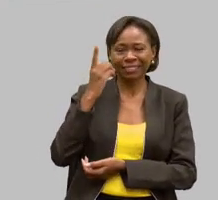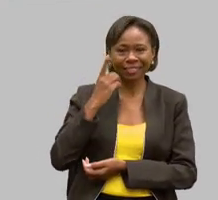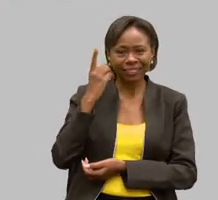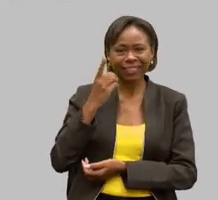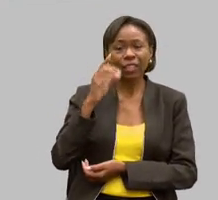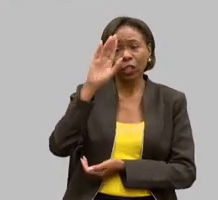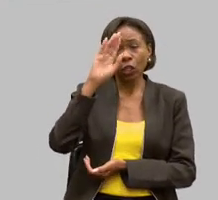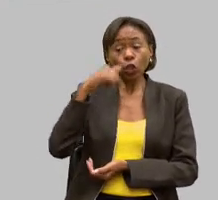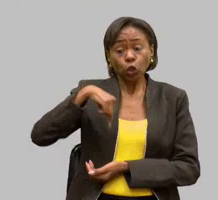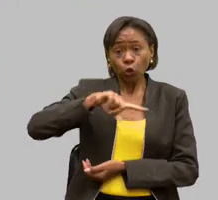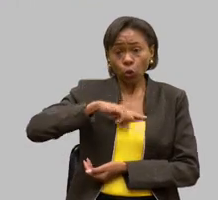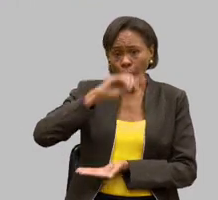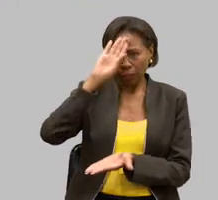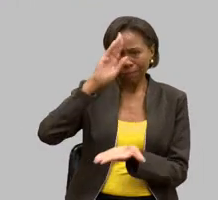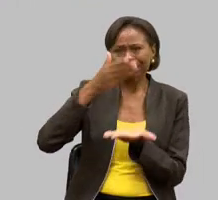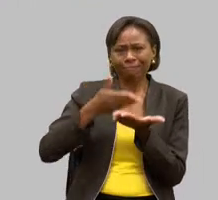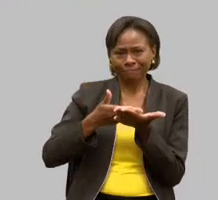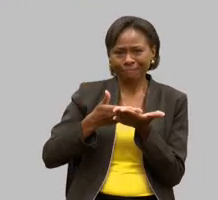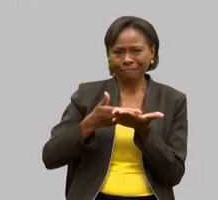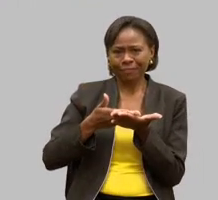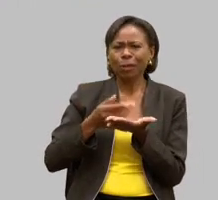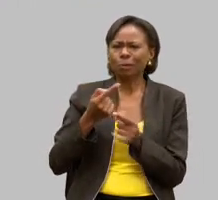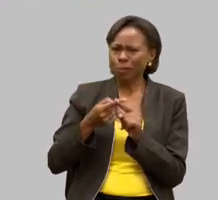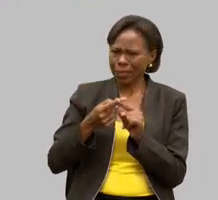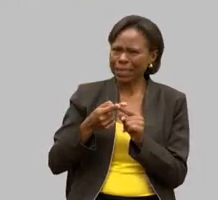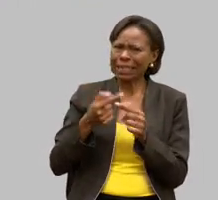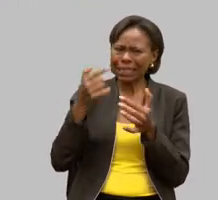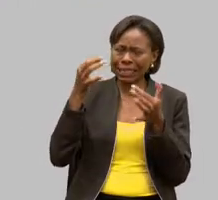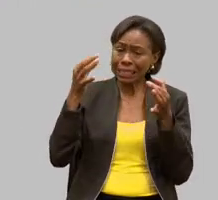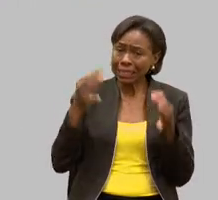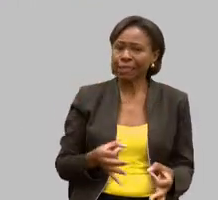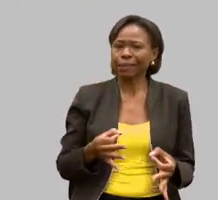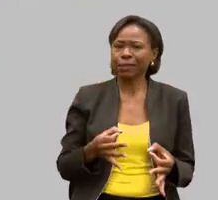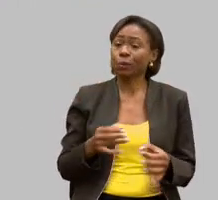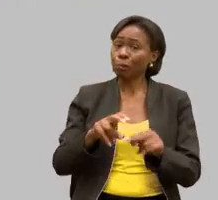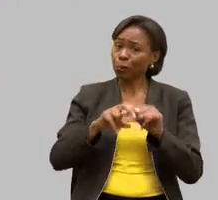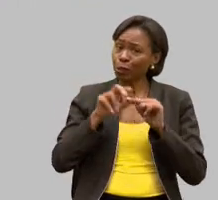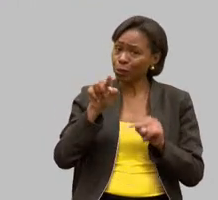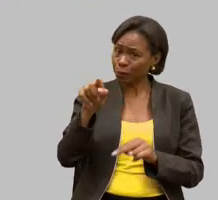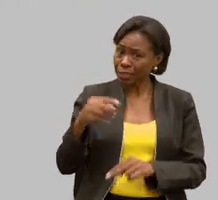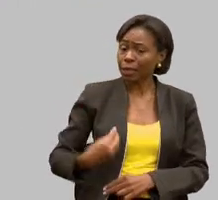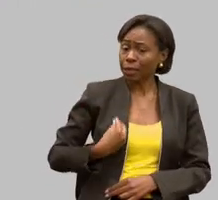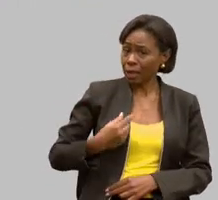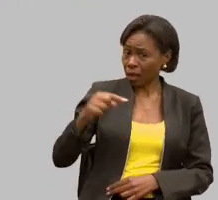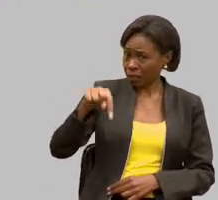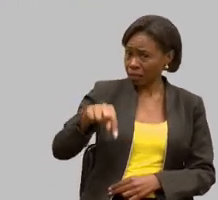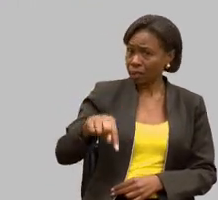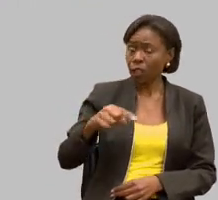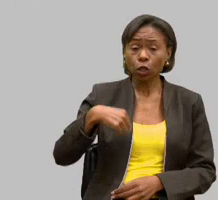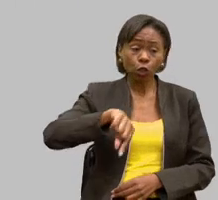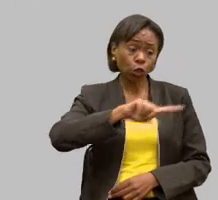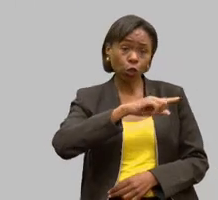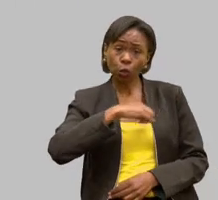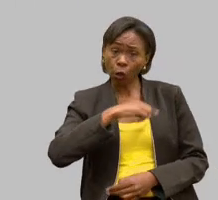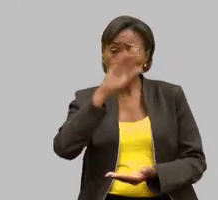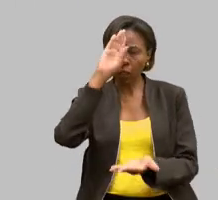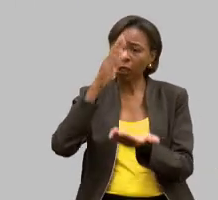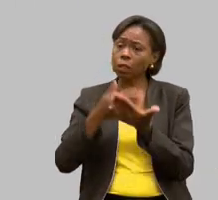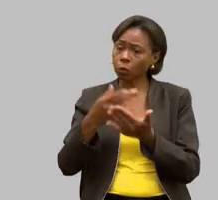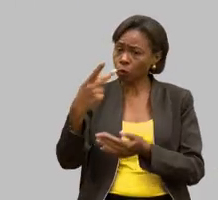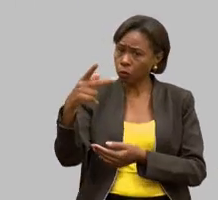que a gente sabe que dá certo por isso você está aqui porque nós acreditamos no trabalho